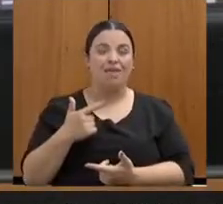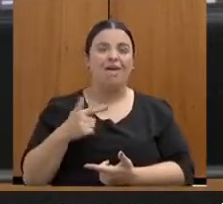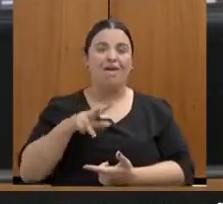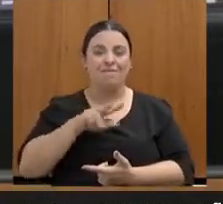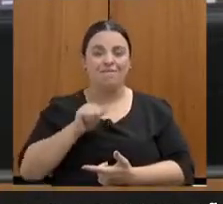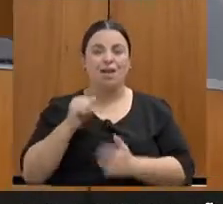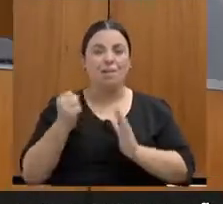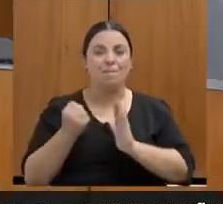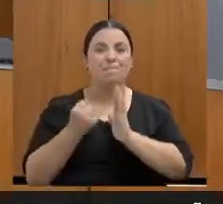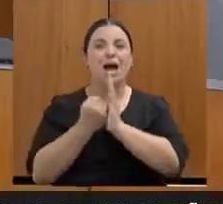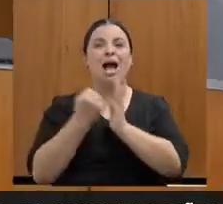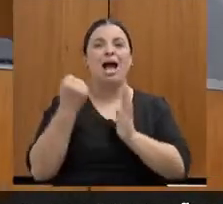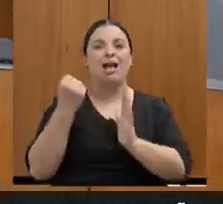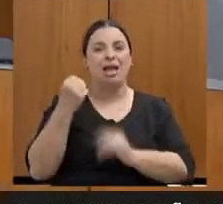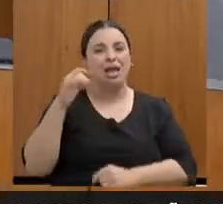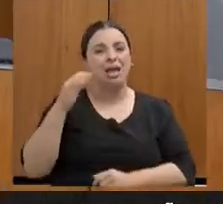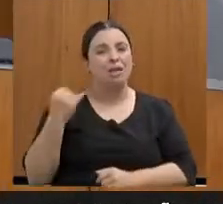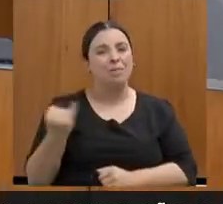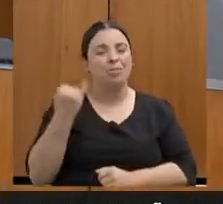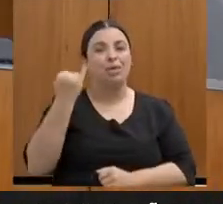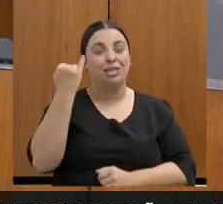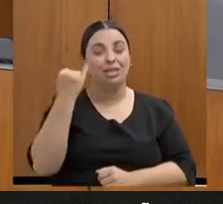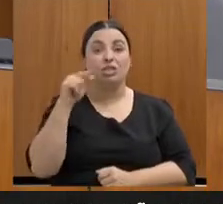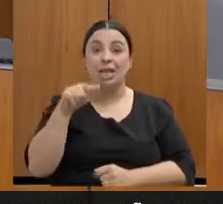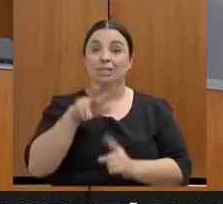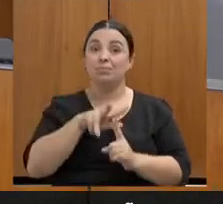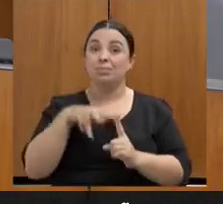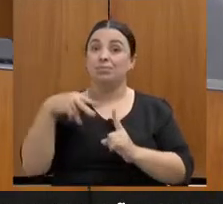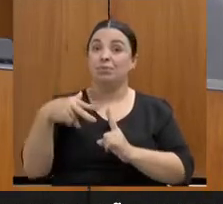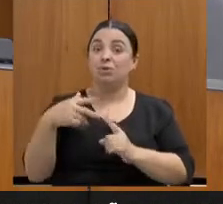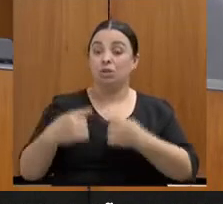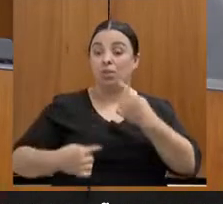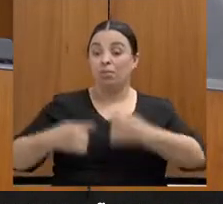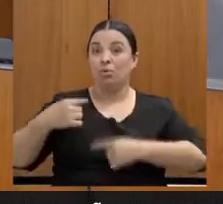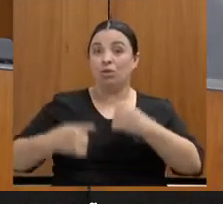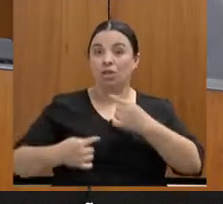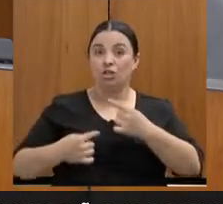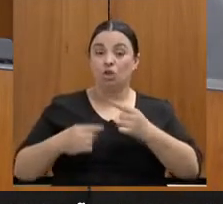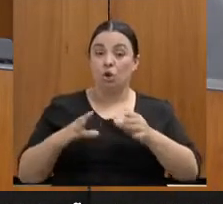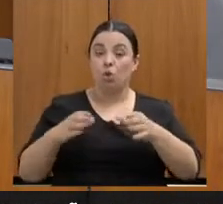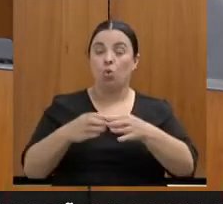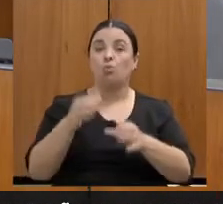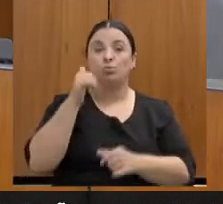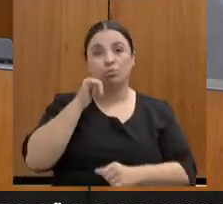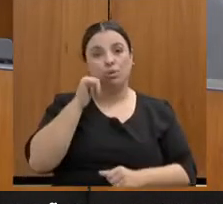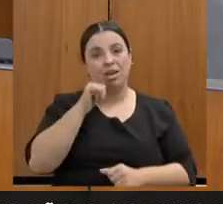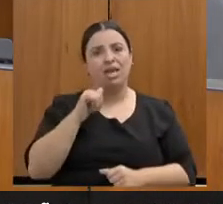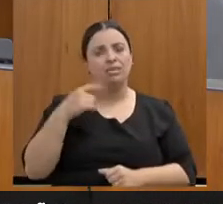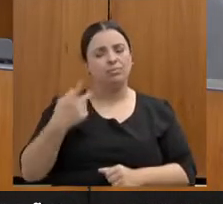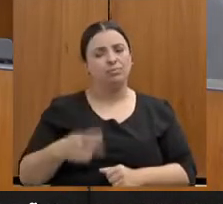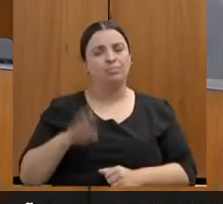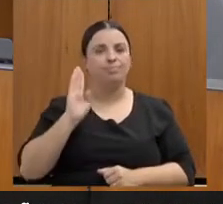que deixa marcas importantes na perspectiva da política para as mulheres aqui no nosso Estado.